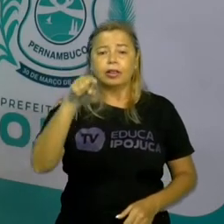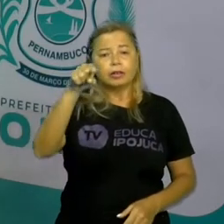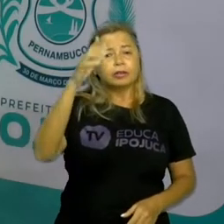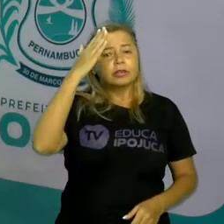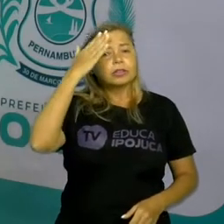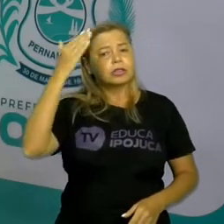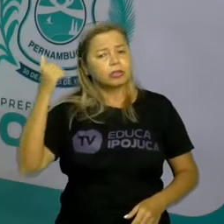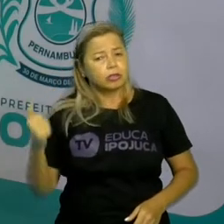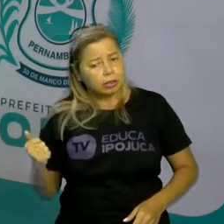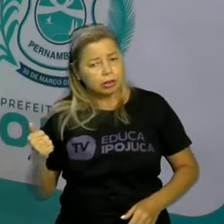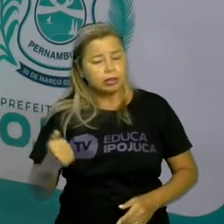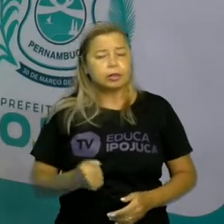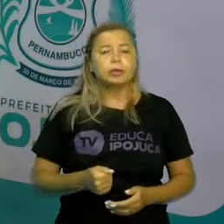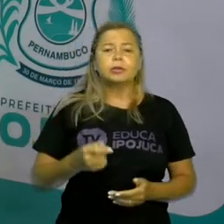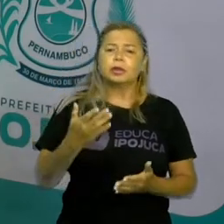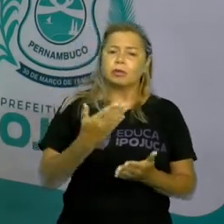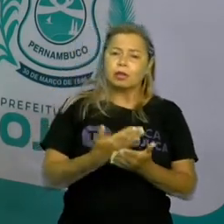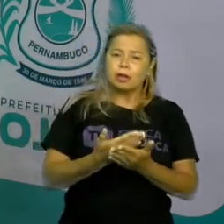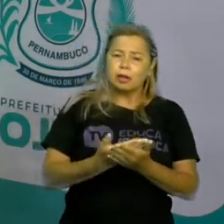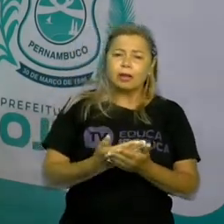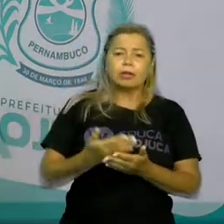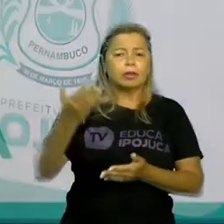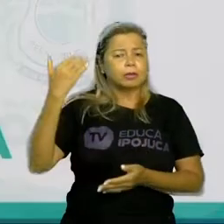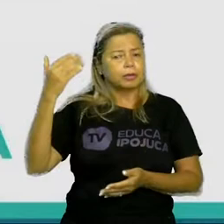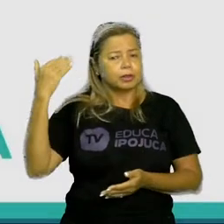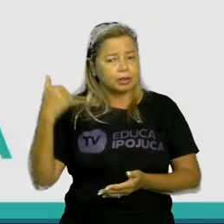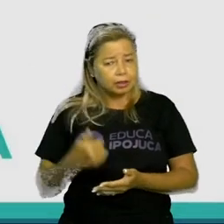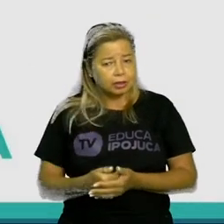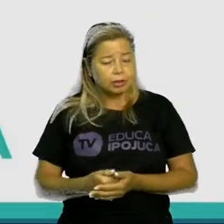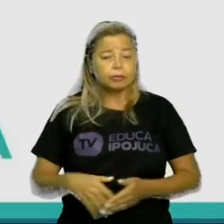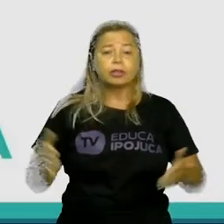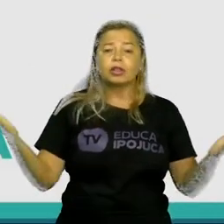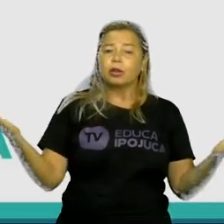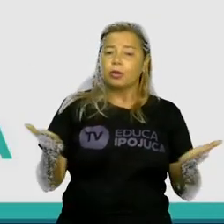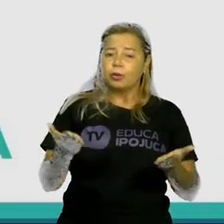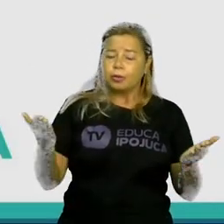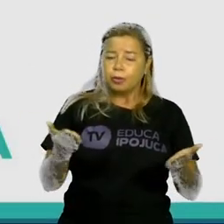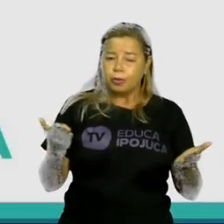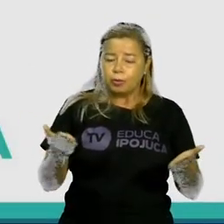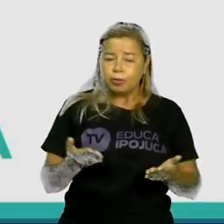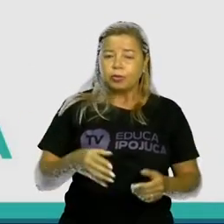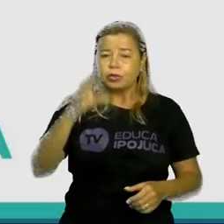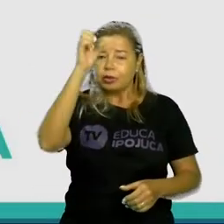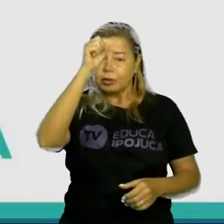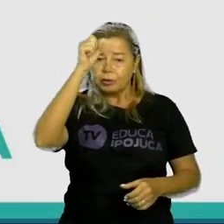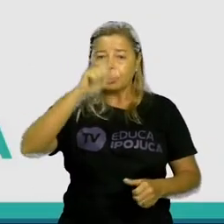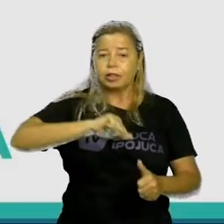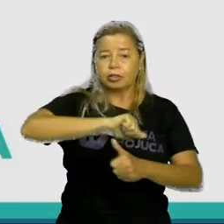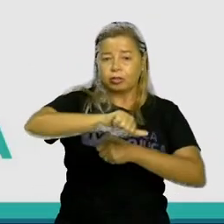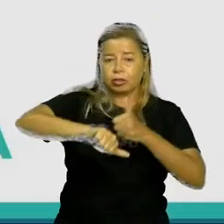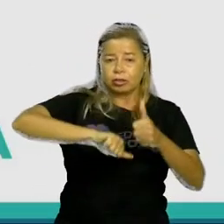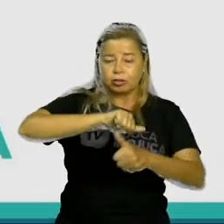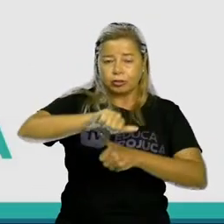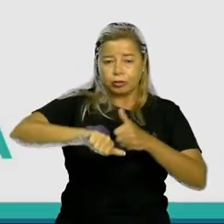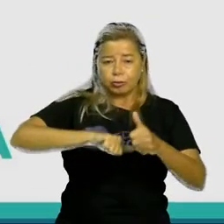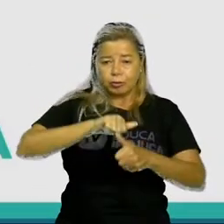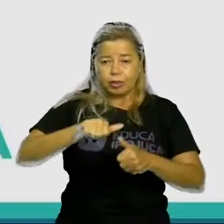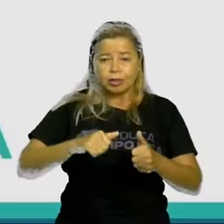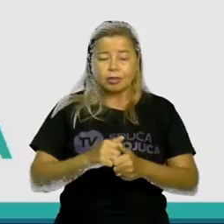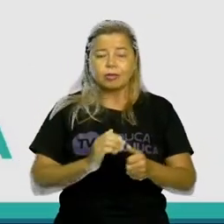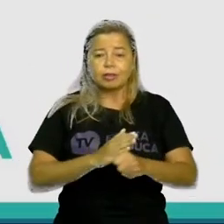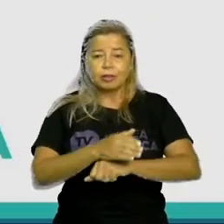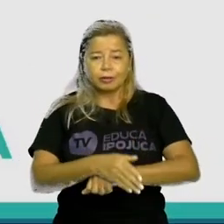paisagem e hoje a gente vai trabalhar os impactos das intervenções humanas nas paisagens